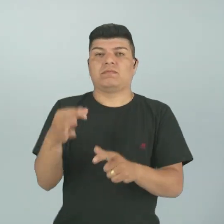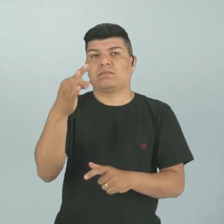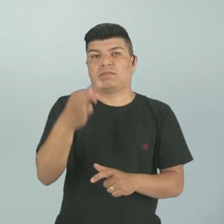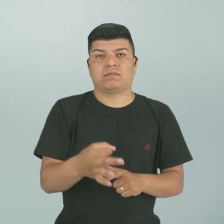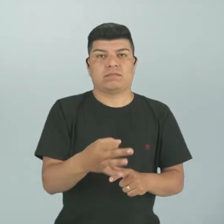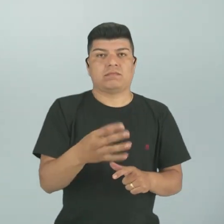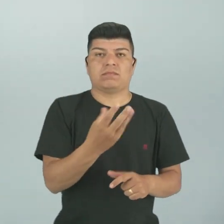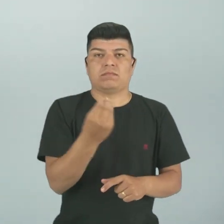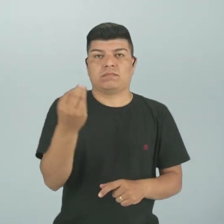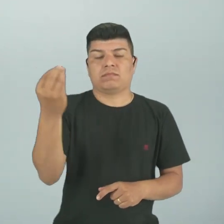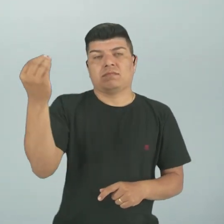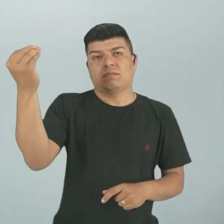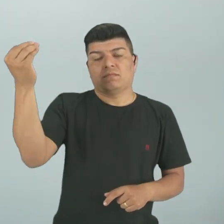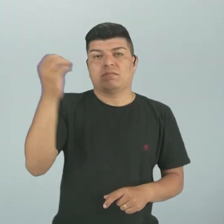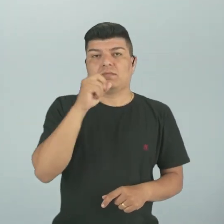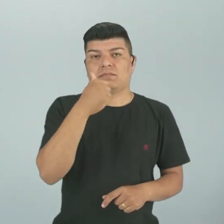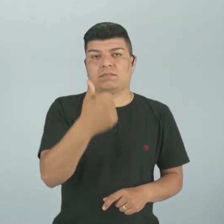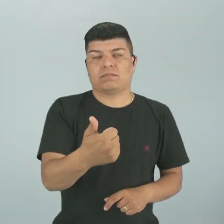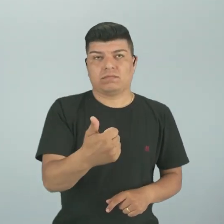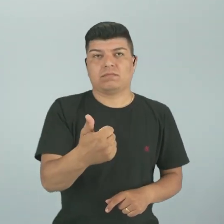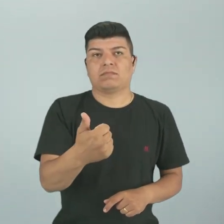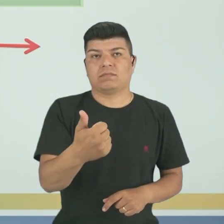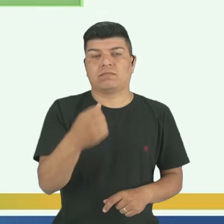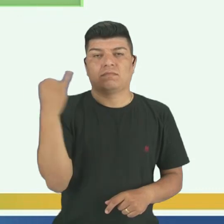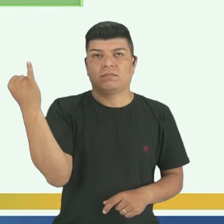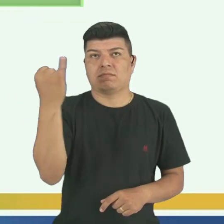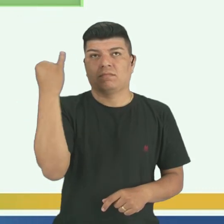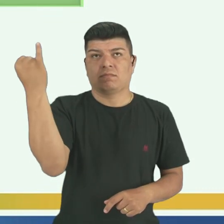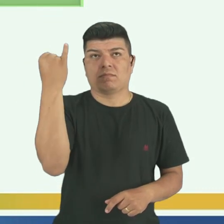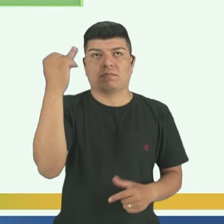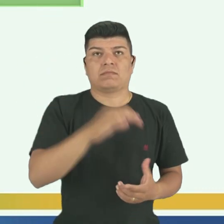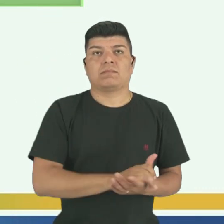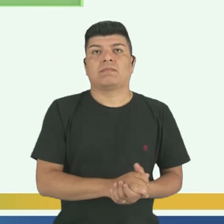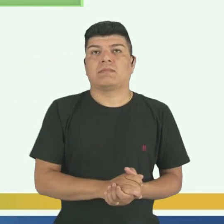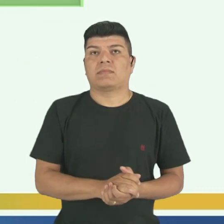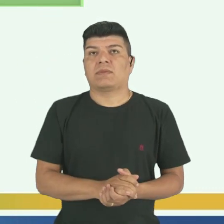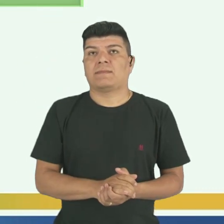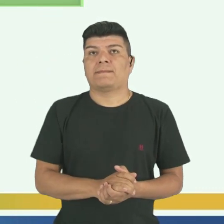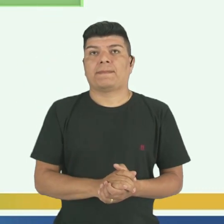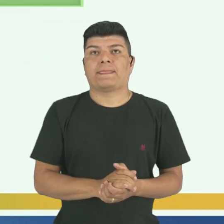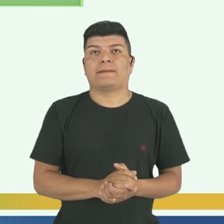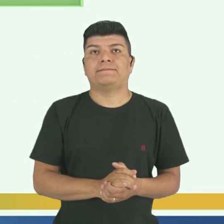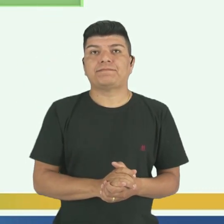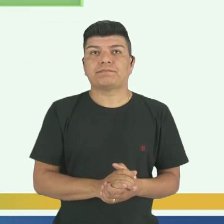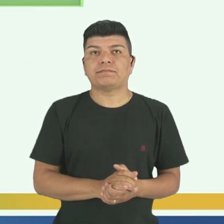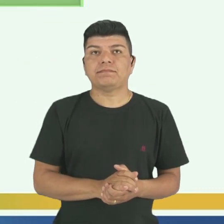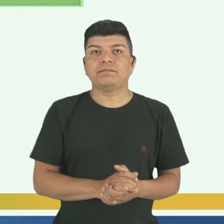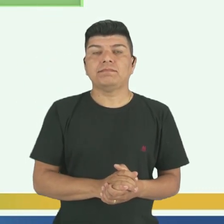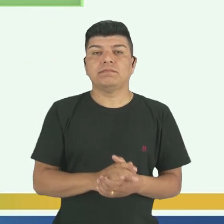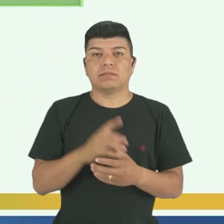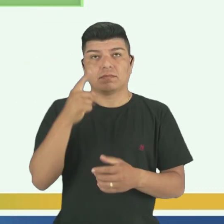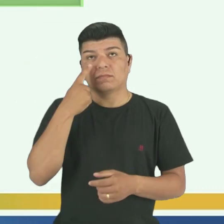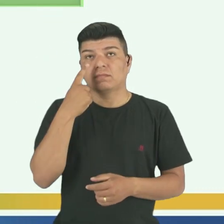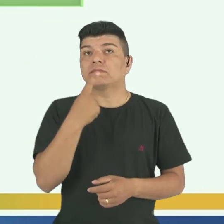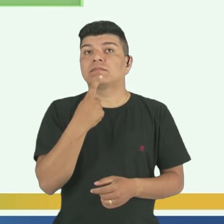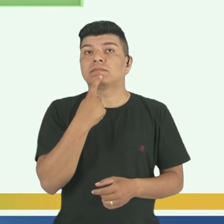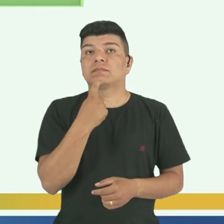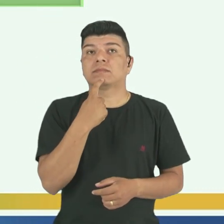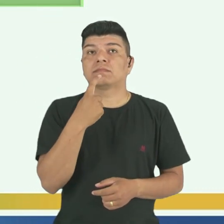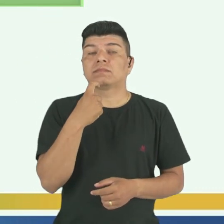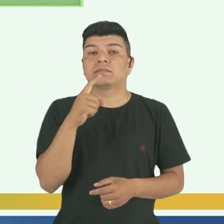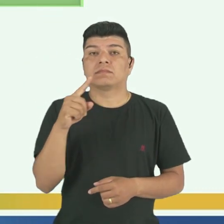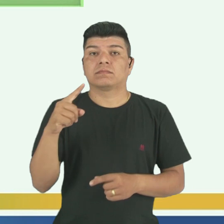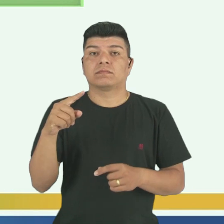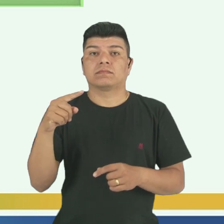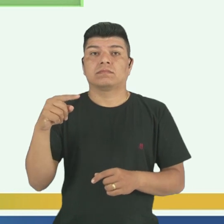de repente em uma viagem, tá bom? Então, é muito importante. Olha essa linha, a setinha vermelha